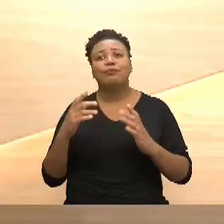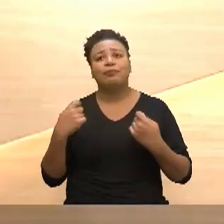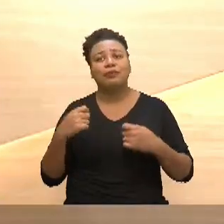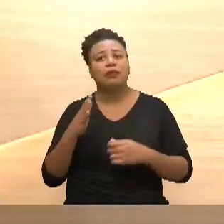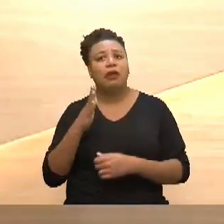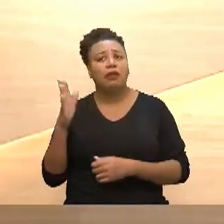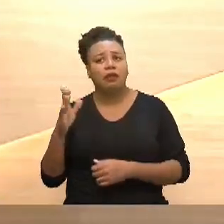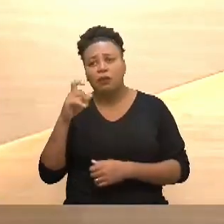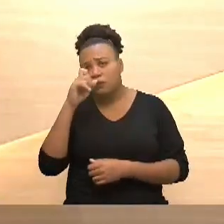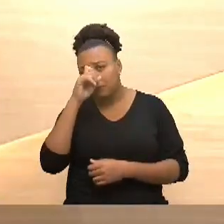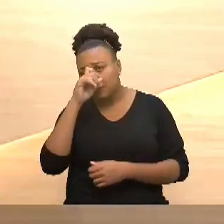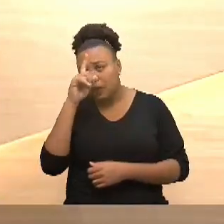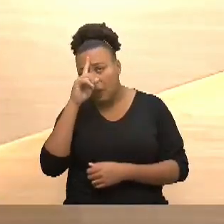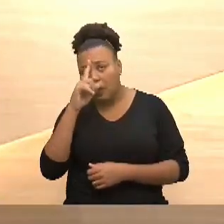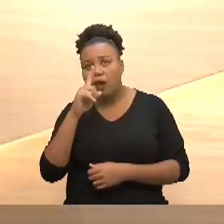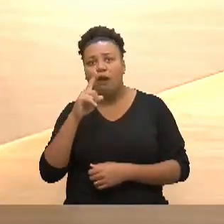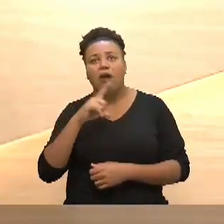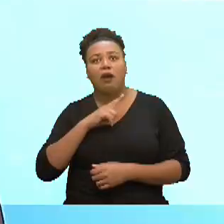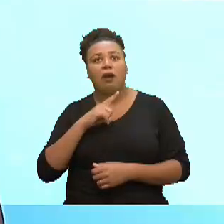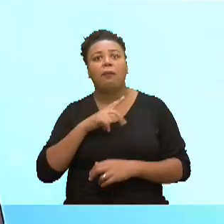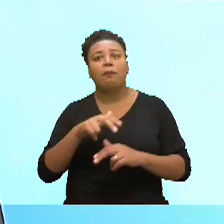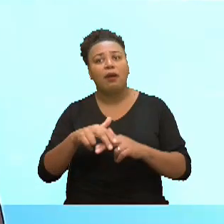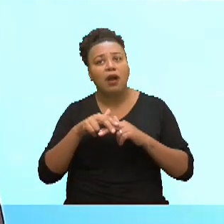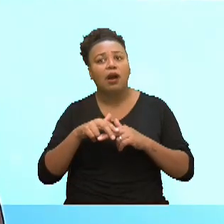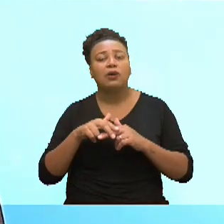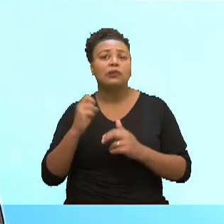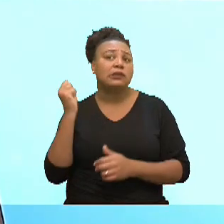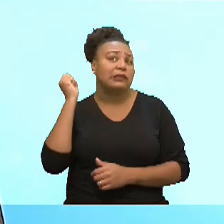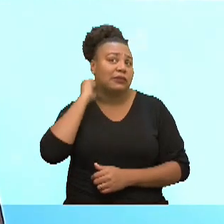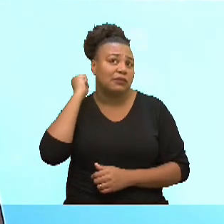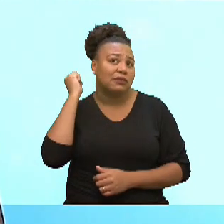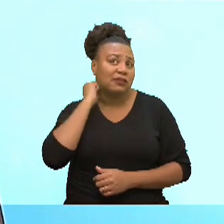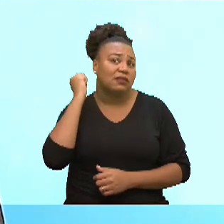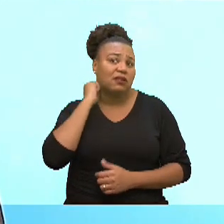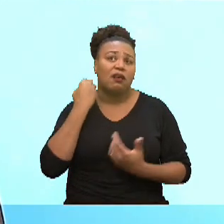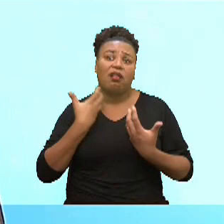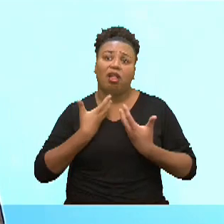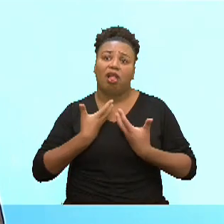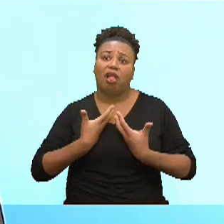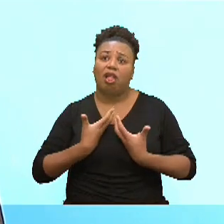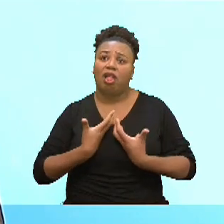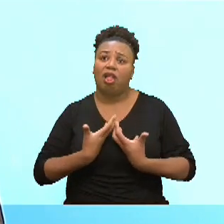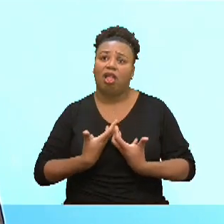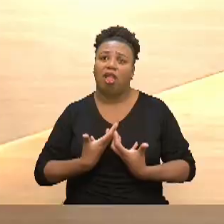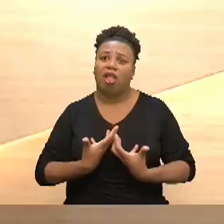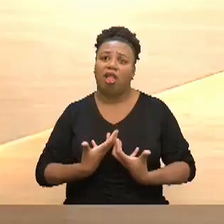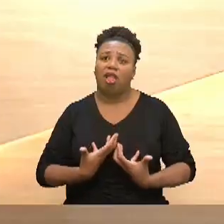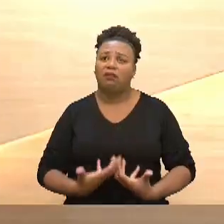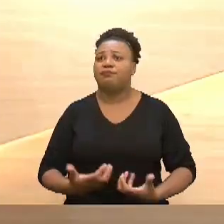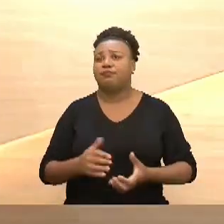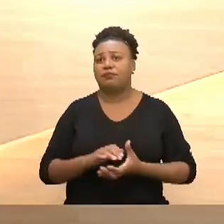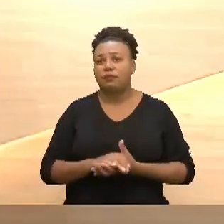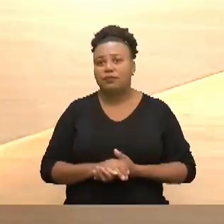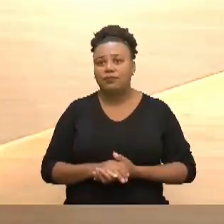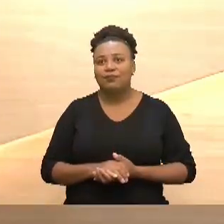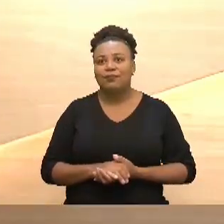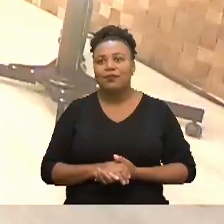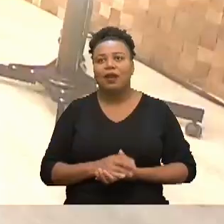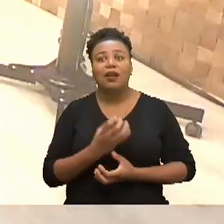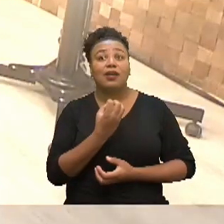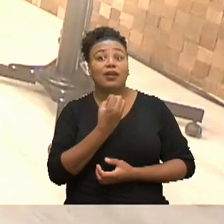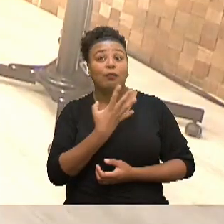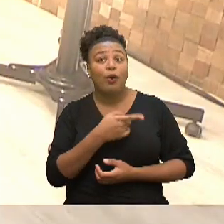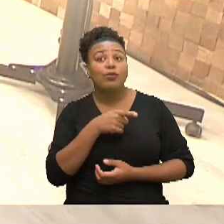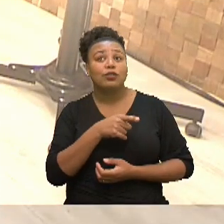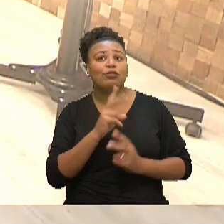hospital e tudo mais, que era totalmente por causa do estresse, né, por causa de toda essa exaustão. É, que bom